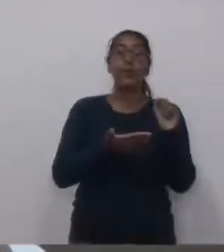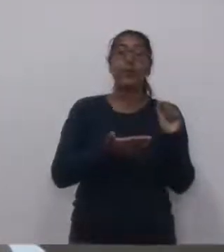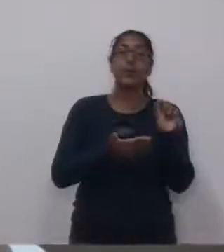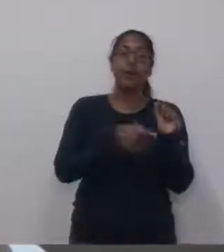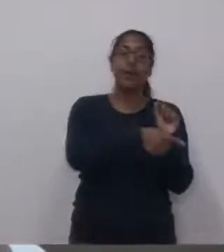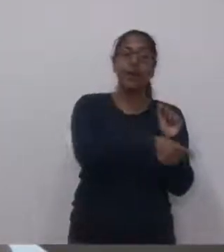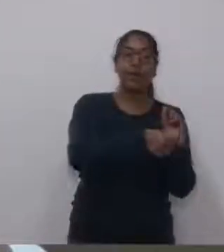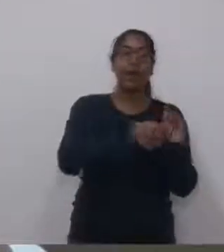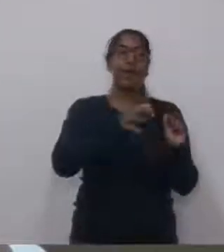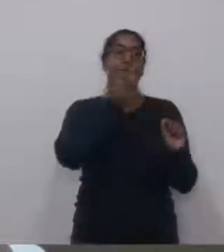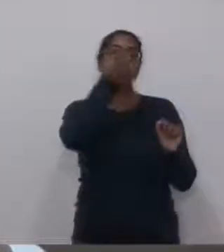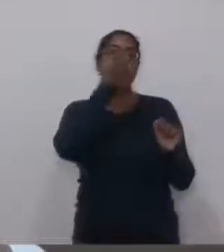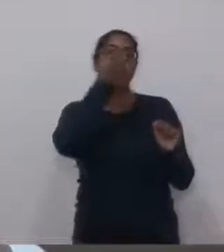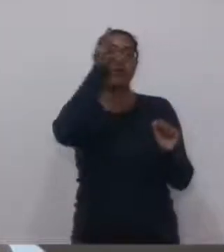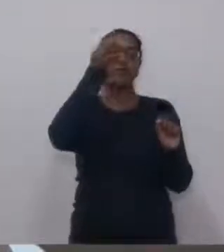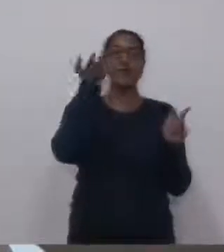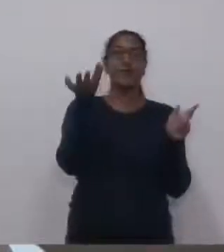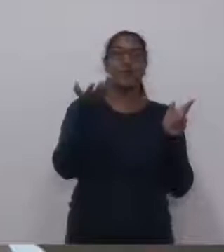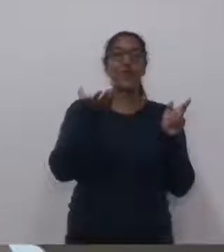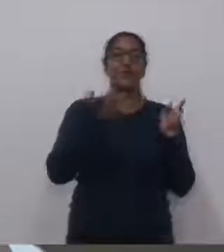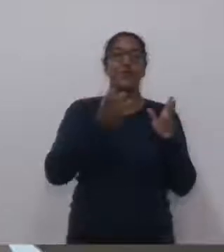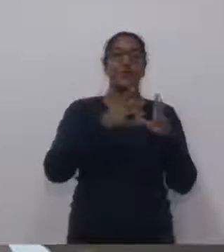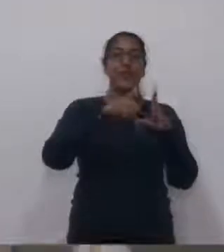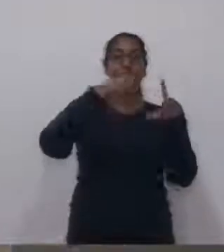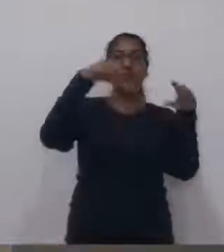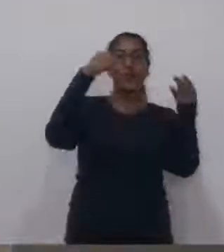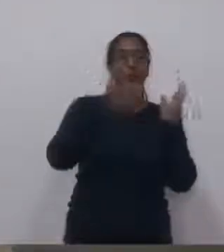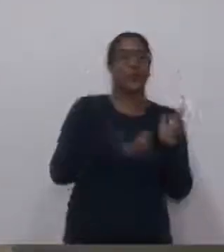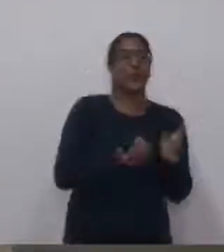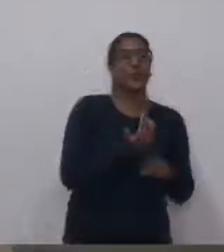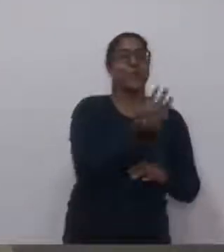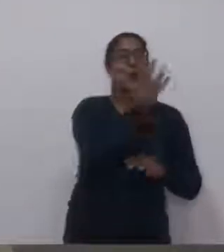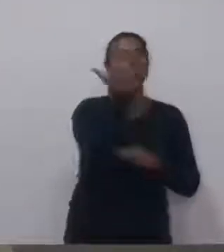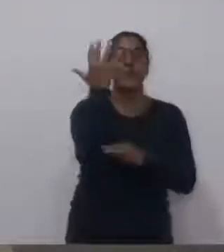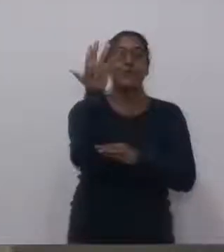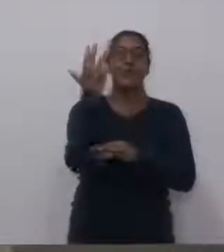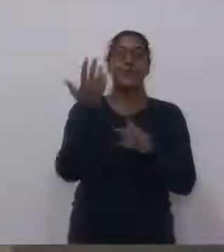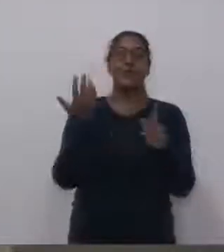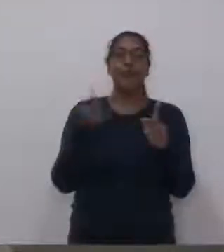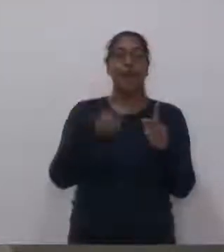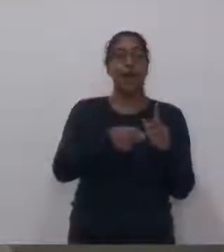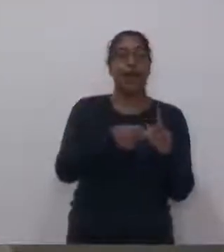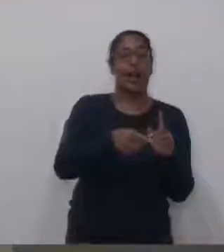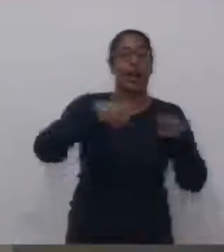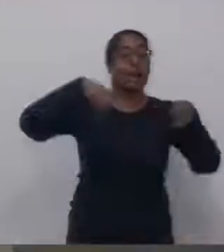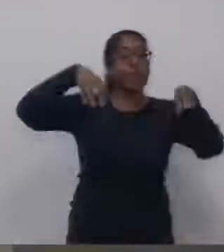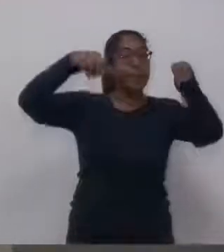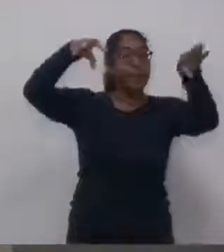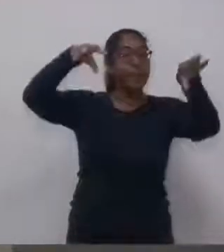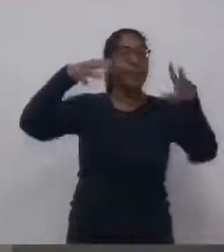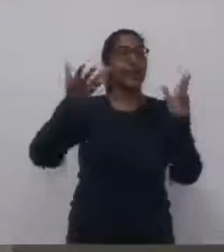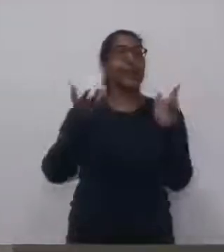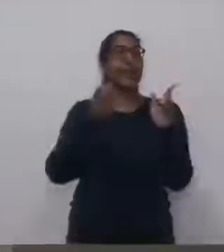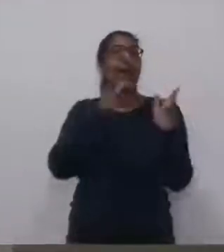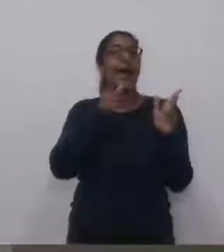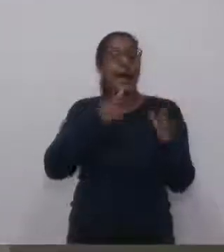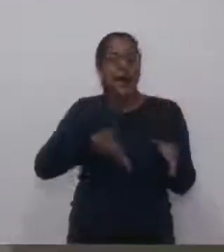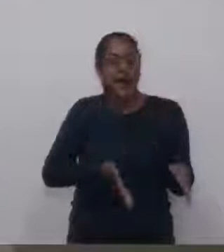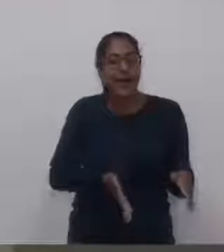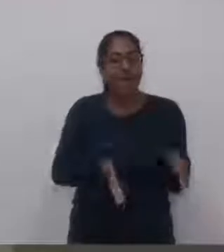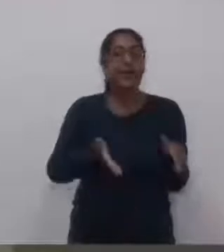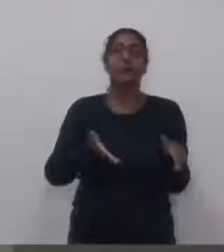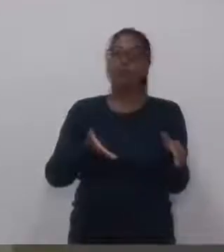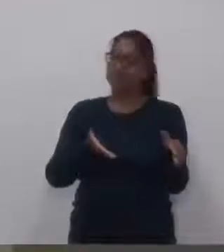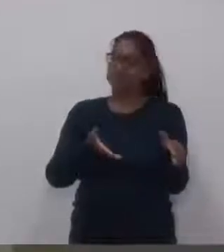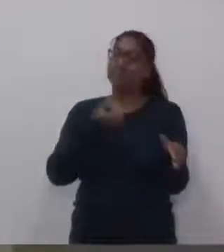ajardinamento, depois fazer o desastoreamento dos lagos, a troca de iluminação, enfim, o que é necessário para que a gente